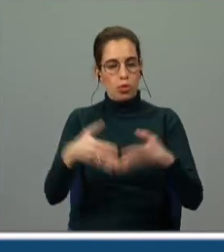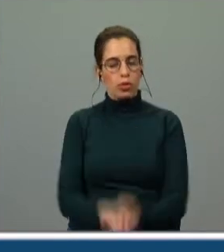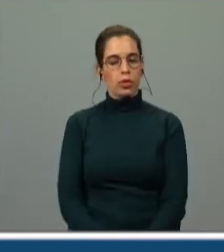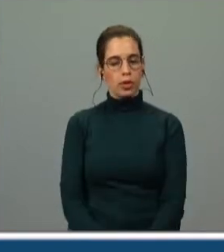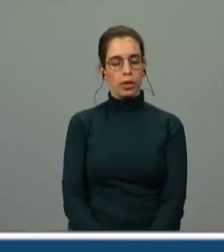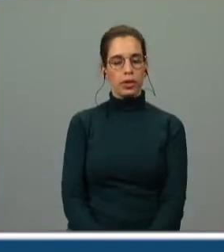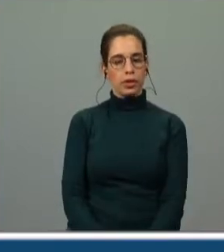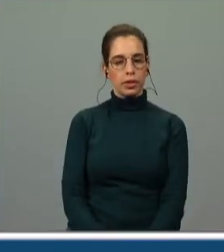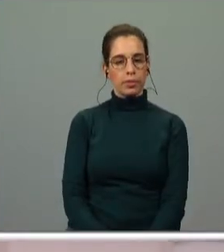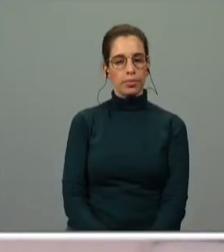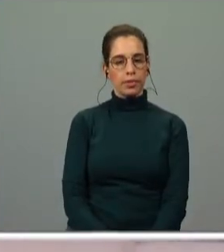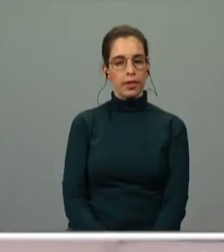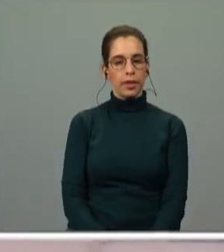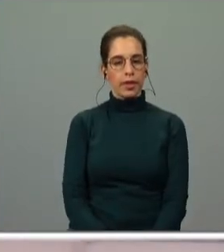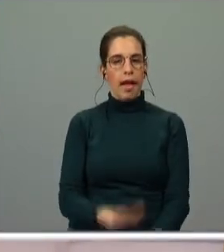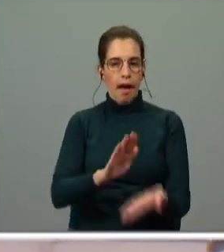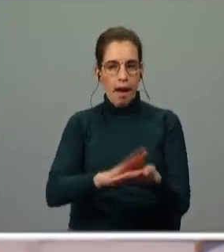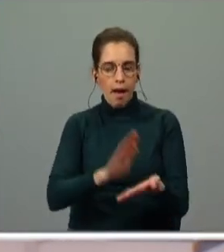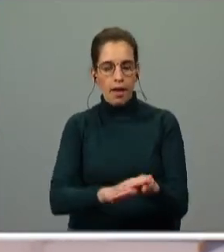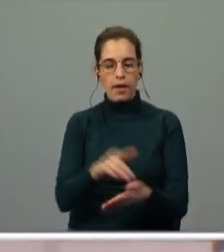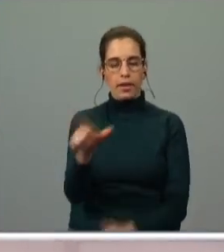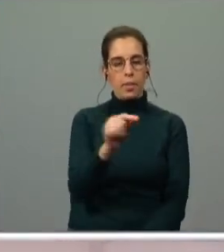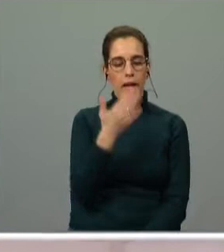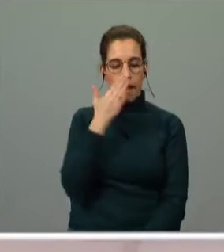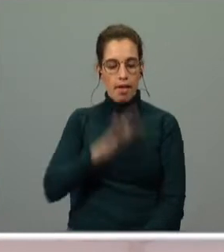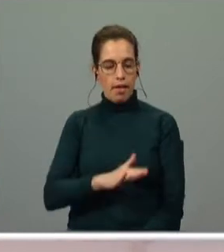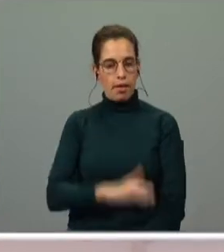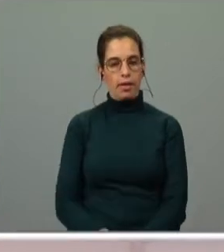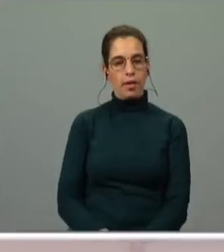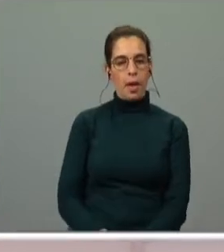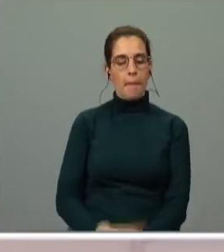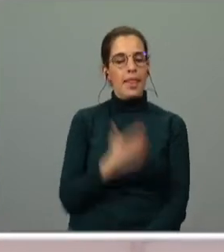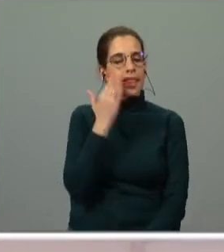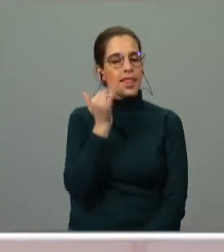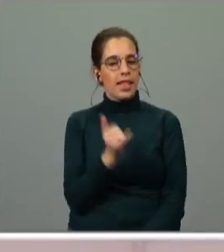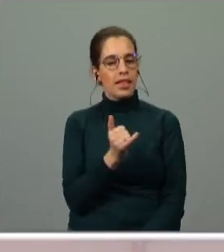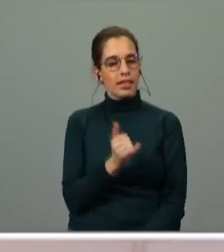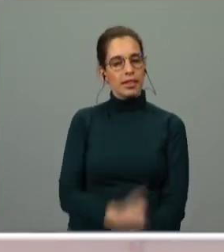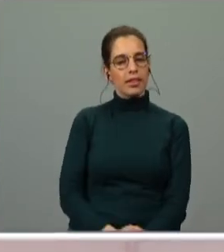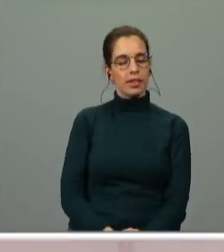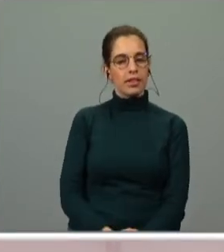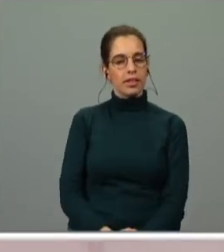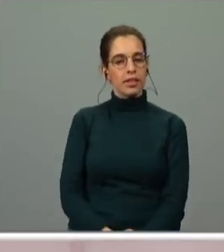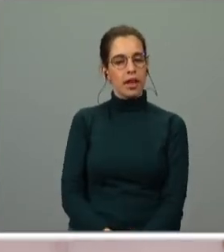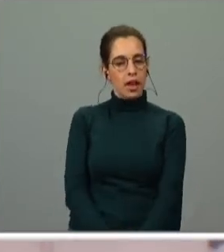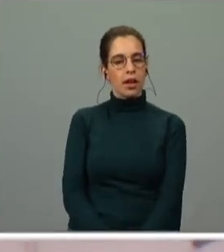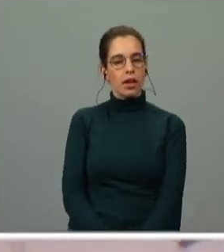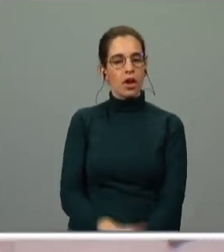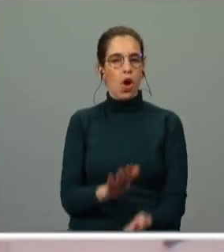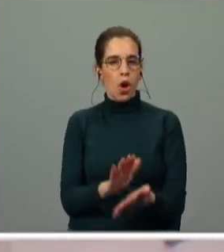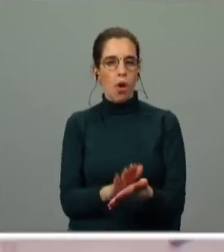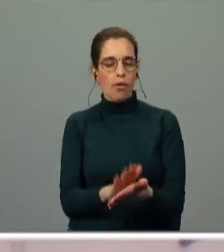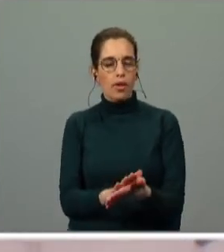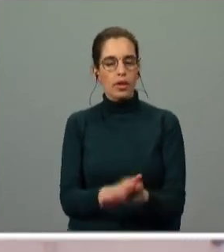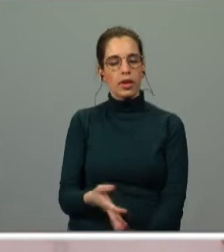argumentos e até esta atitude para tentar convencer o rei. É o discurso de Inês que nós vamos